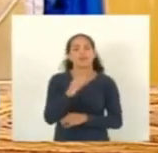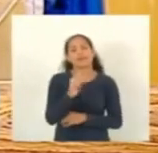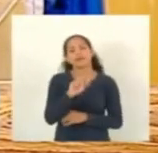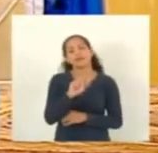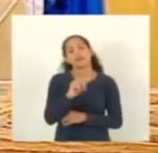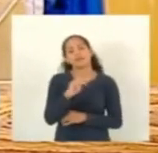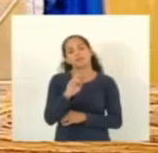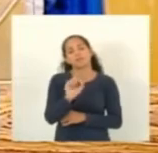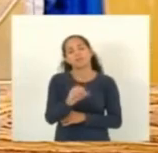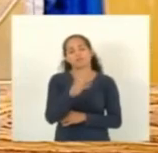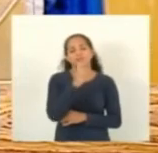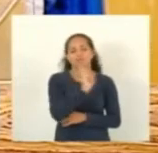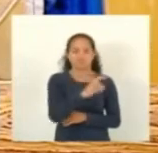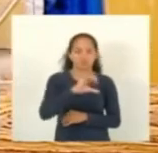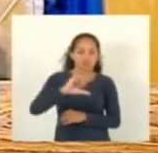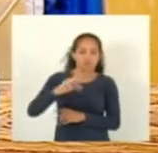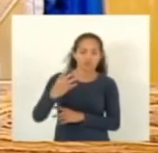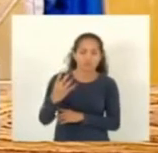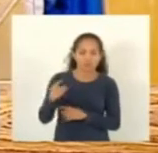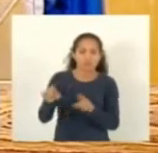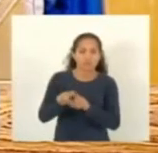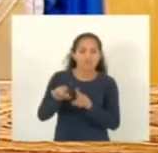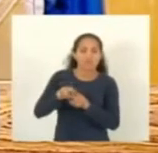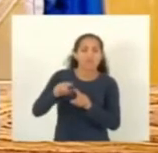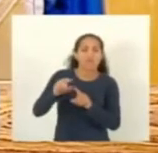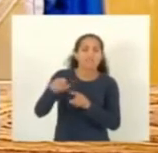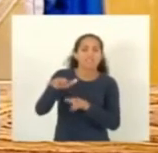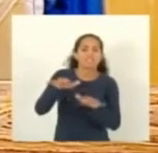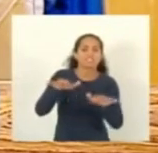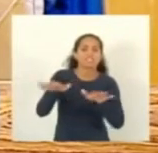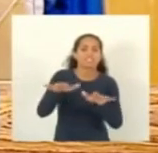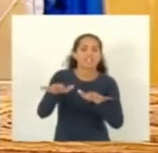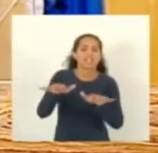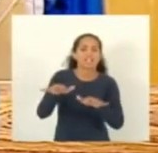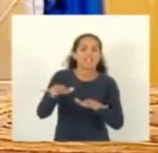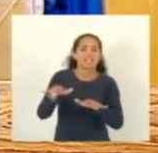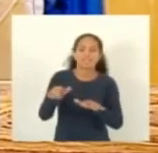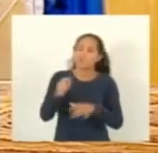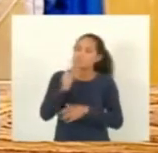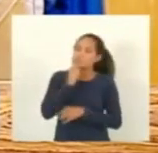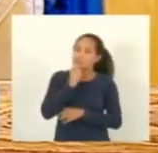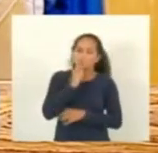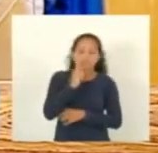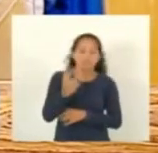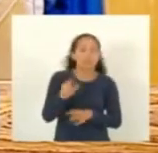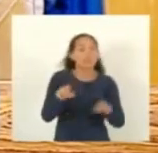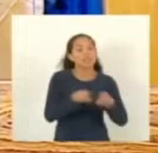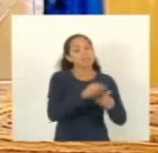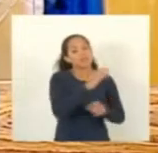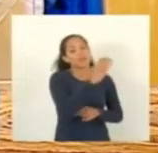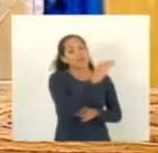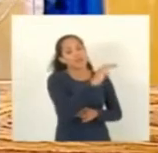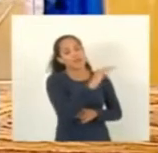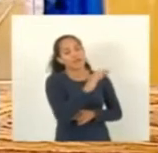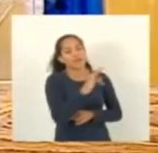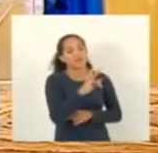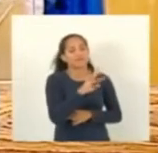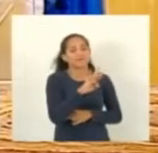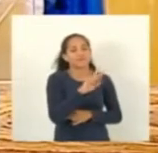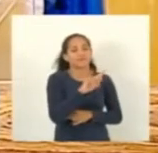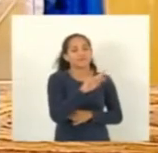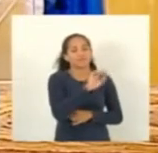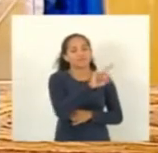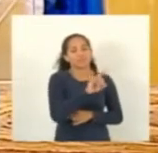594. Residencial Jacaraípe, 581. E, finalmente, Cariacica. Flechal 2,